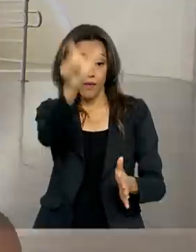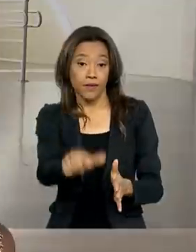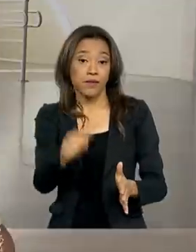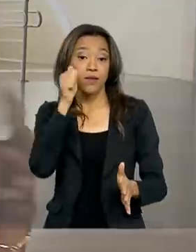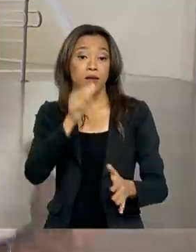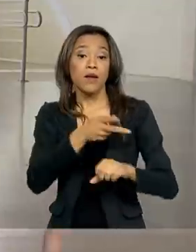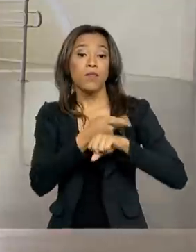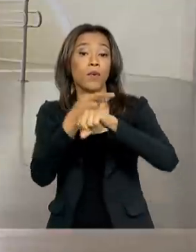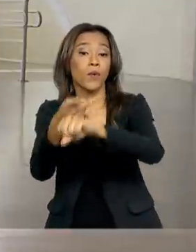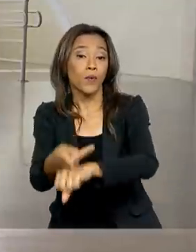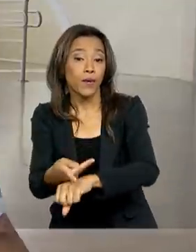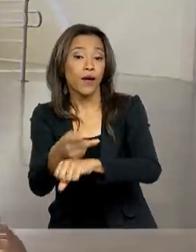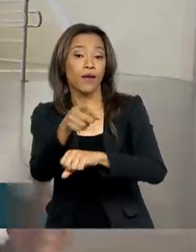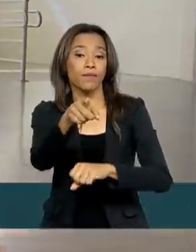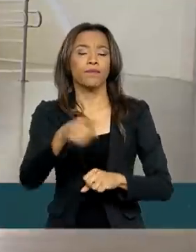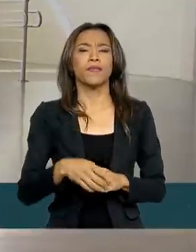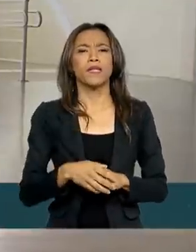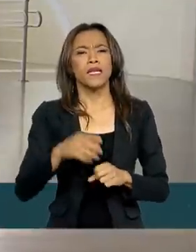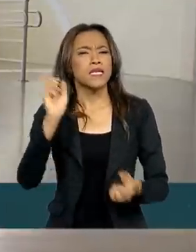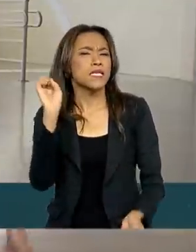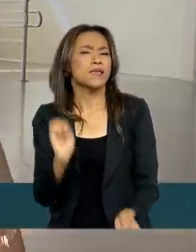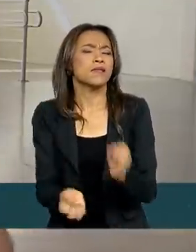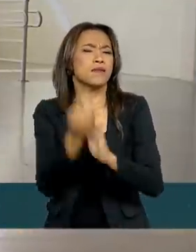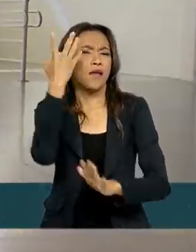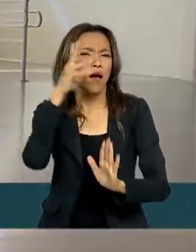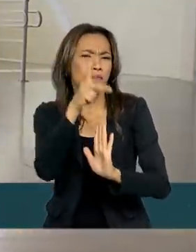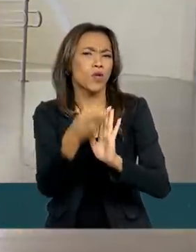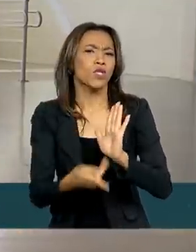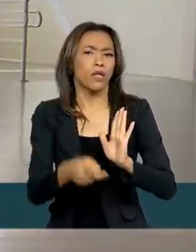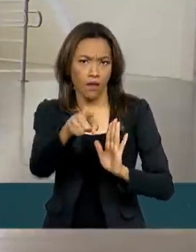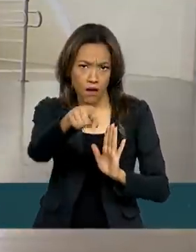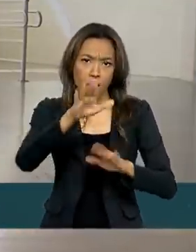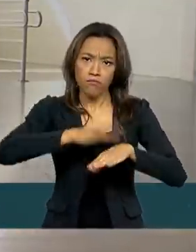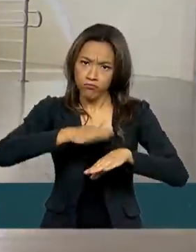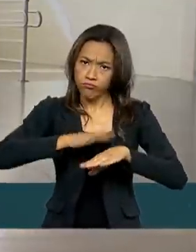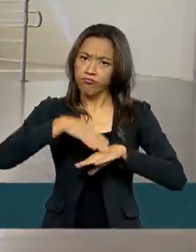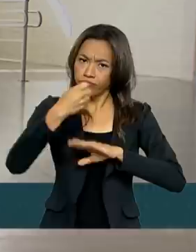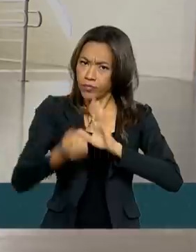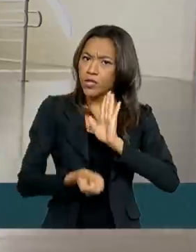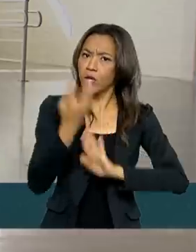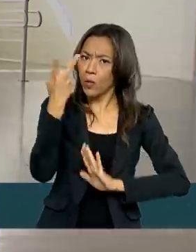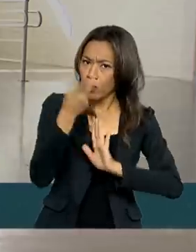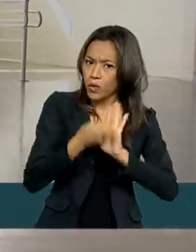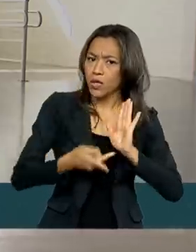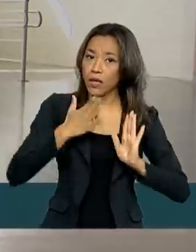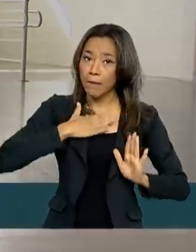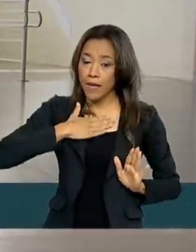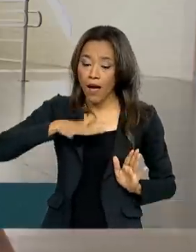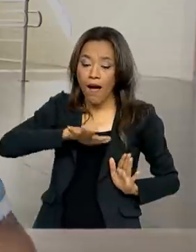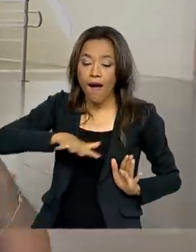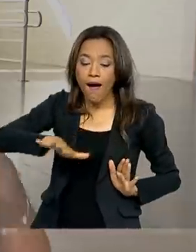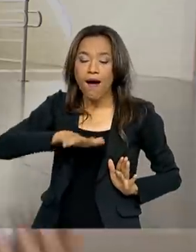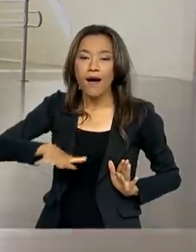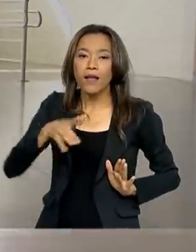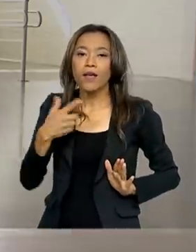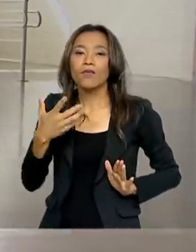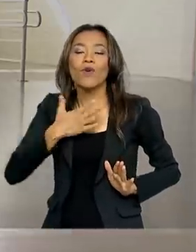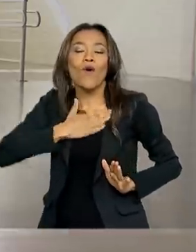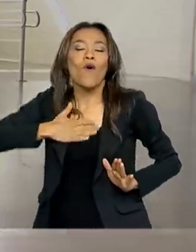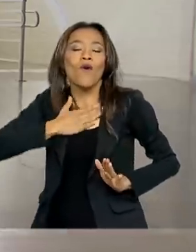CEMI. Abre essa oportunidade de criação de projetos. Eu criei um projeto relacionado à minha área, que eu gosto, que é